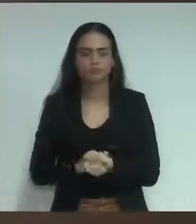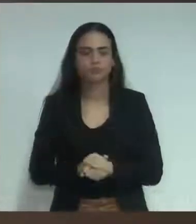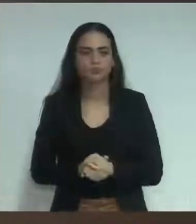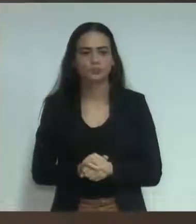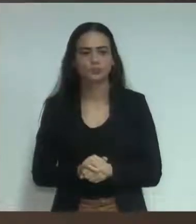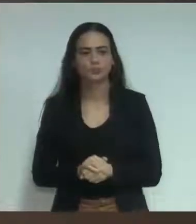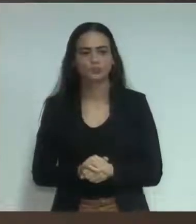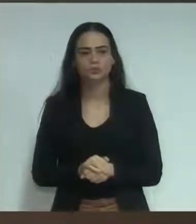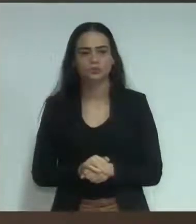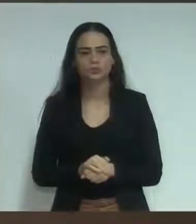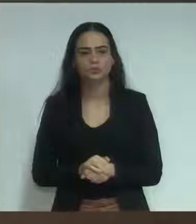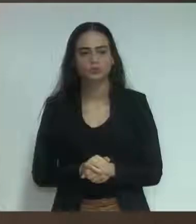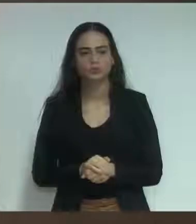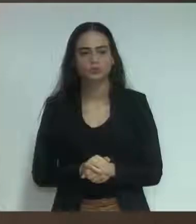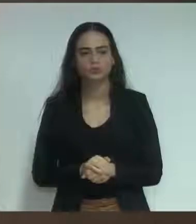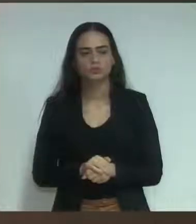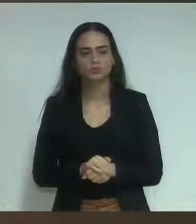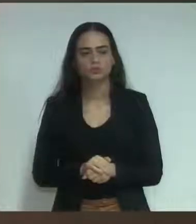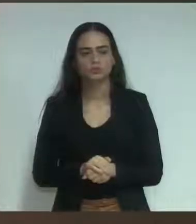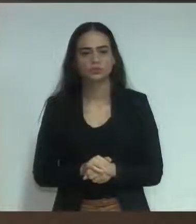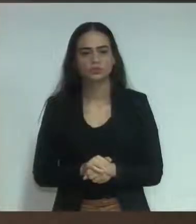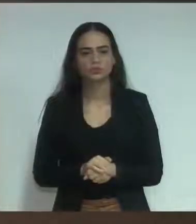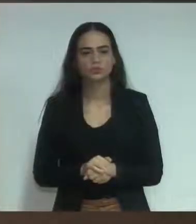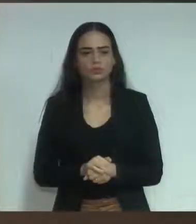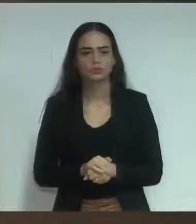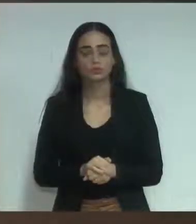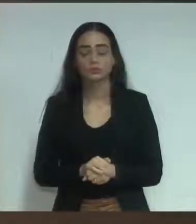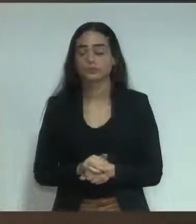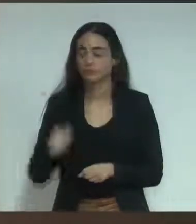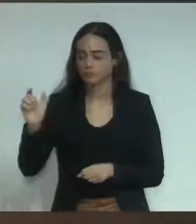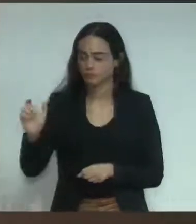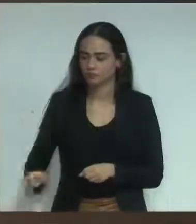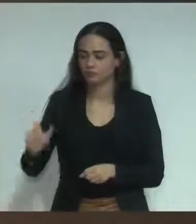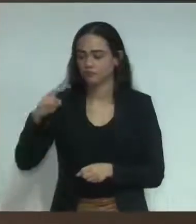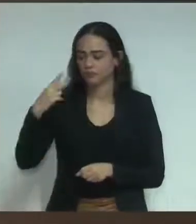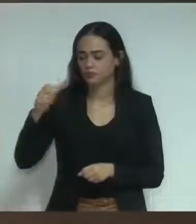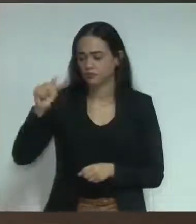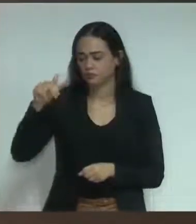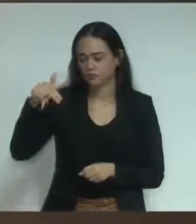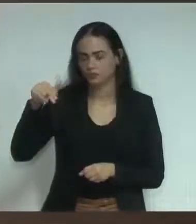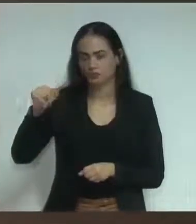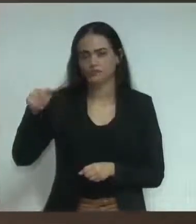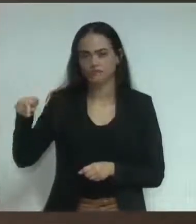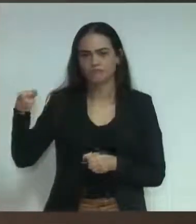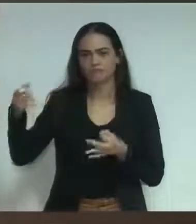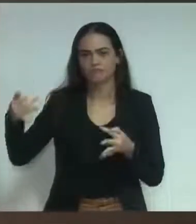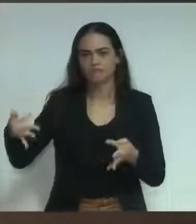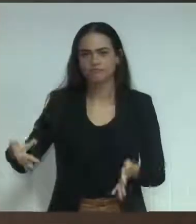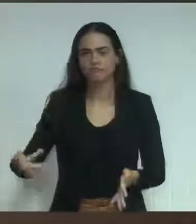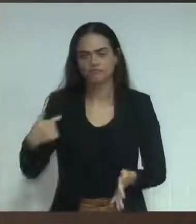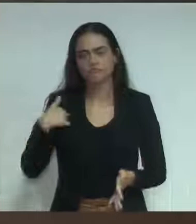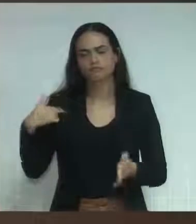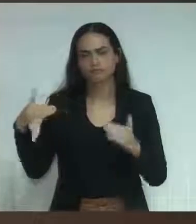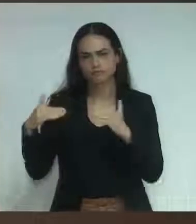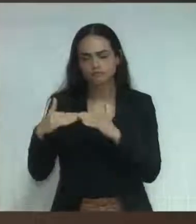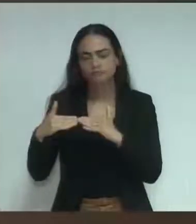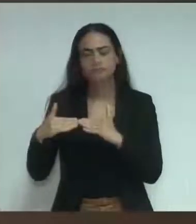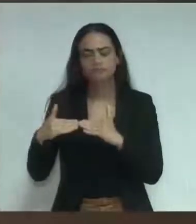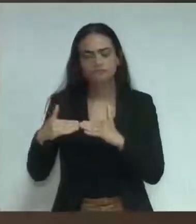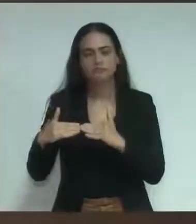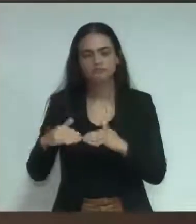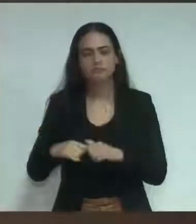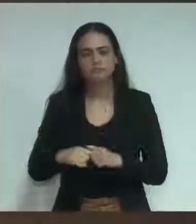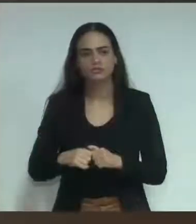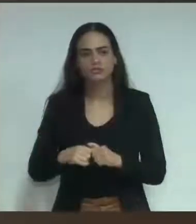E, como muito bem disse aqui a vereadora Ana Genesine, nós temos sim que, naturalmente,